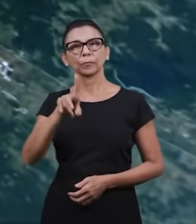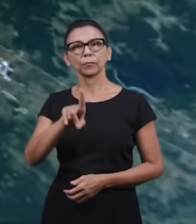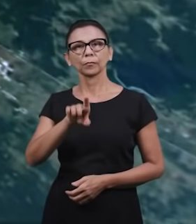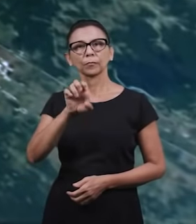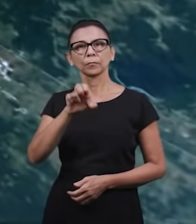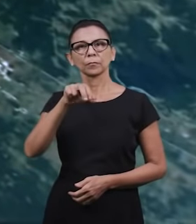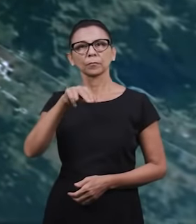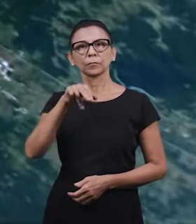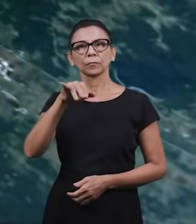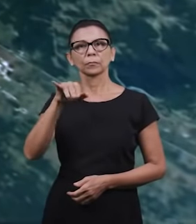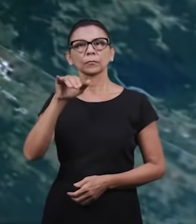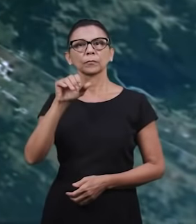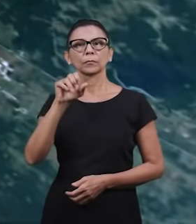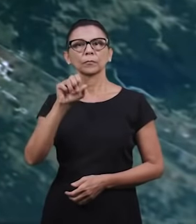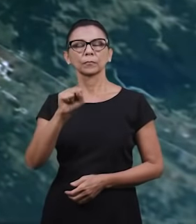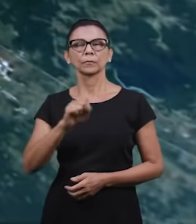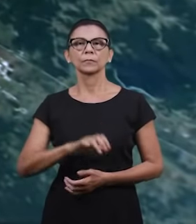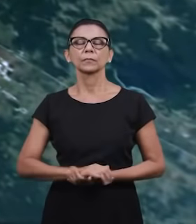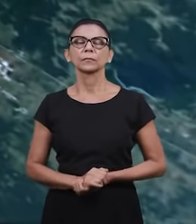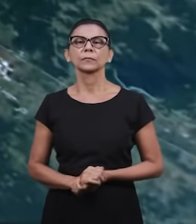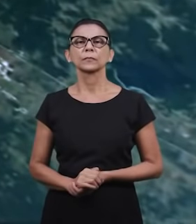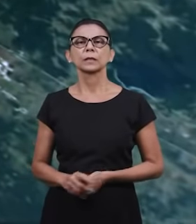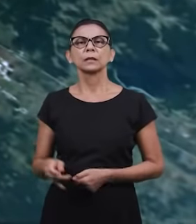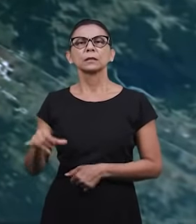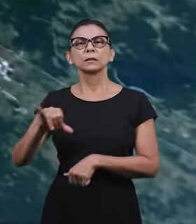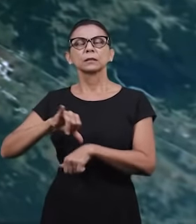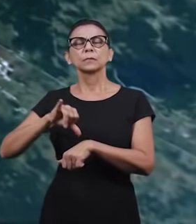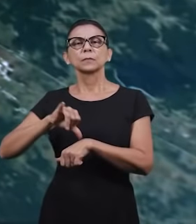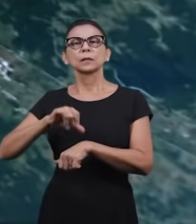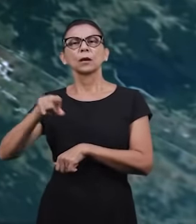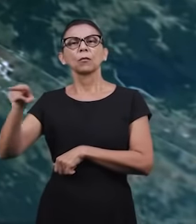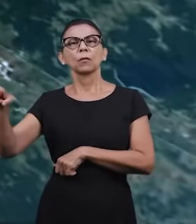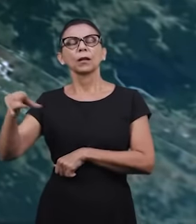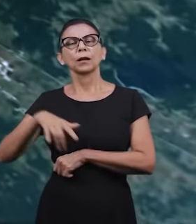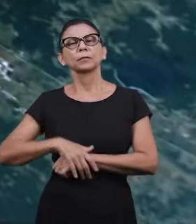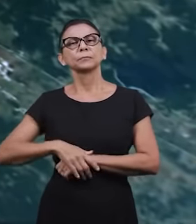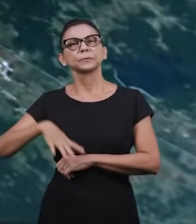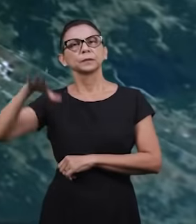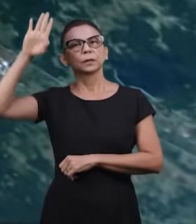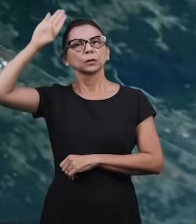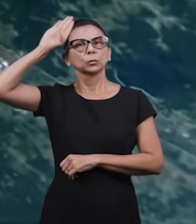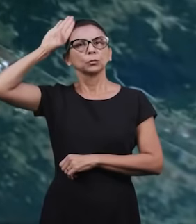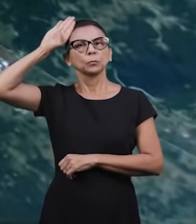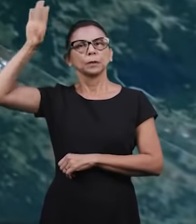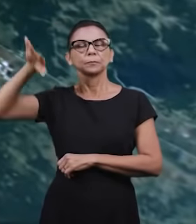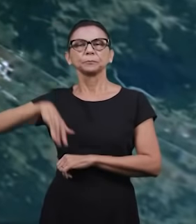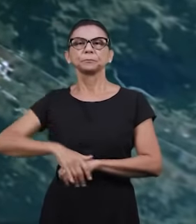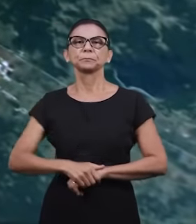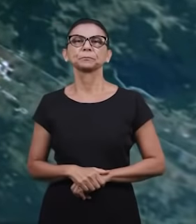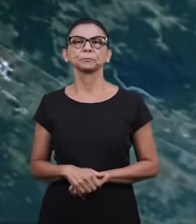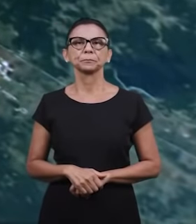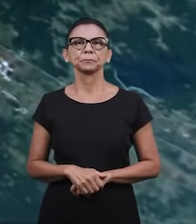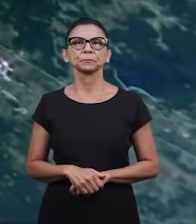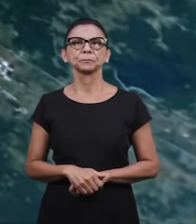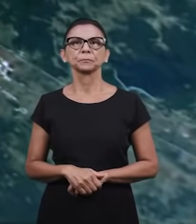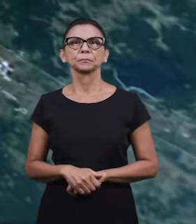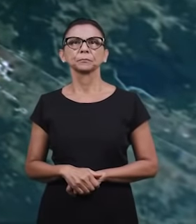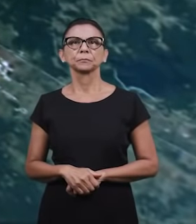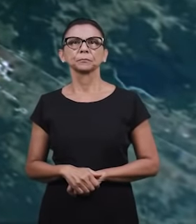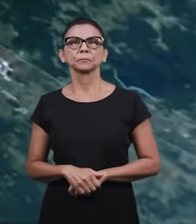pastor Denis. As nossas igrejas em Cuba, ali na capital, em Havana, fica no bairro Mantilha, Mantija.